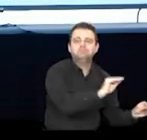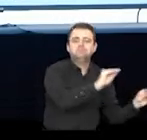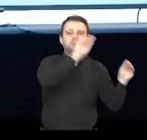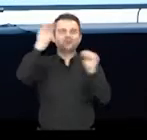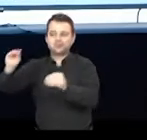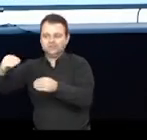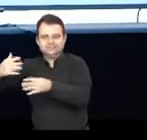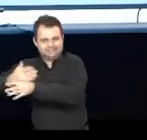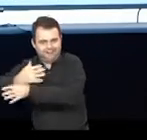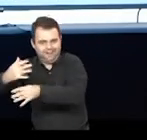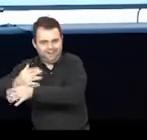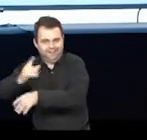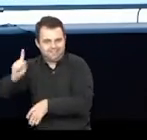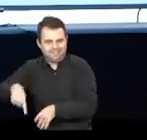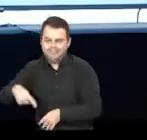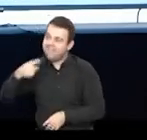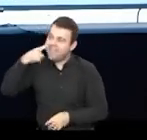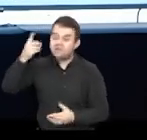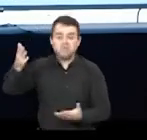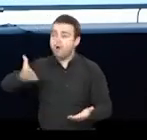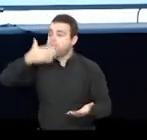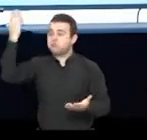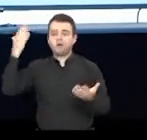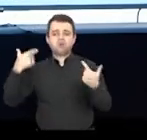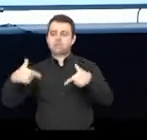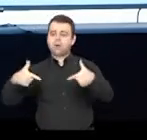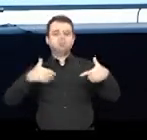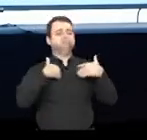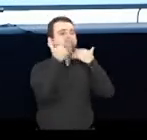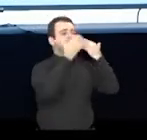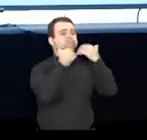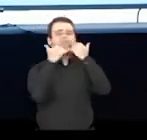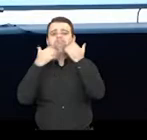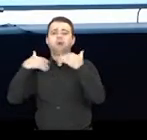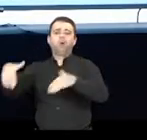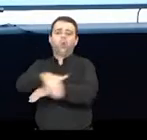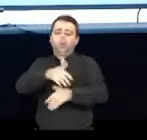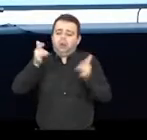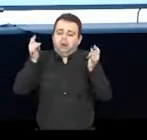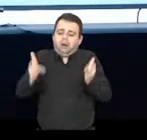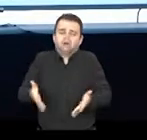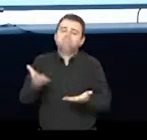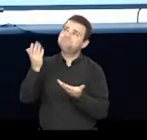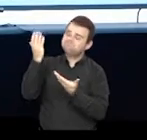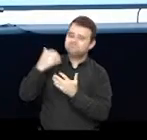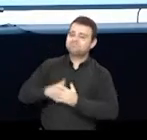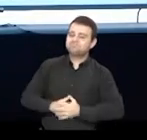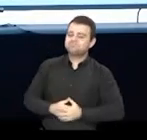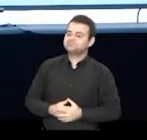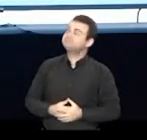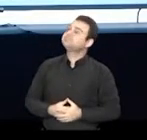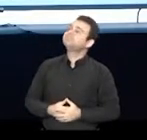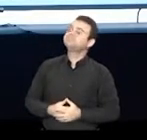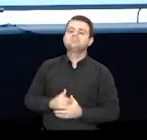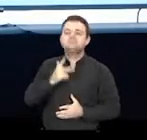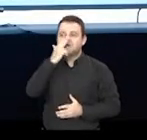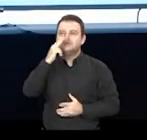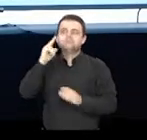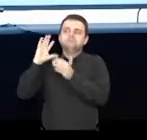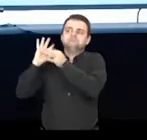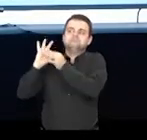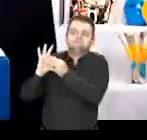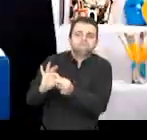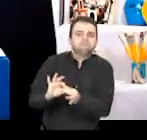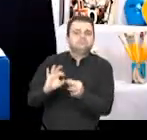foi para a cidade grande, e ali, ele não tendo oportunidade, está em situação de rua. Uma outra versão, um outro